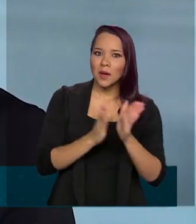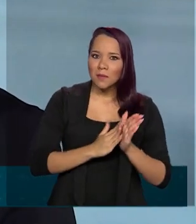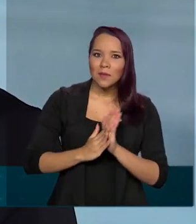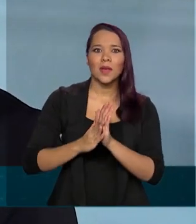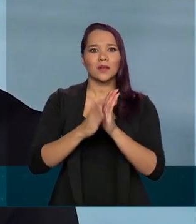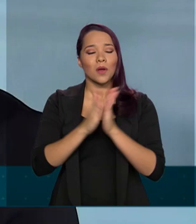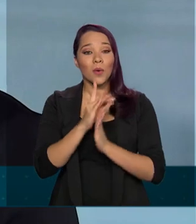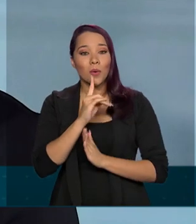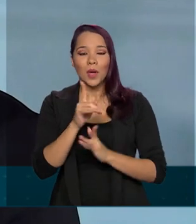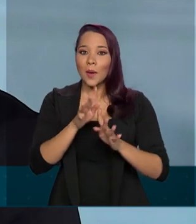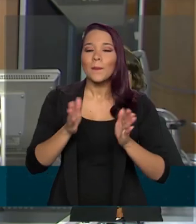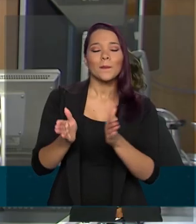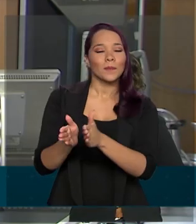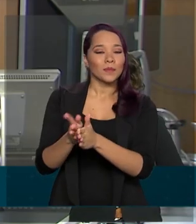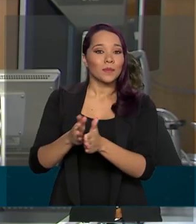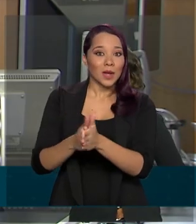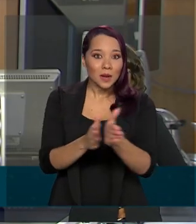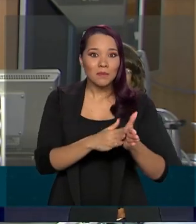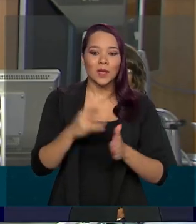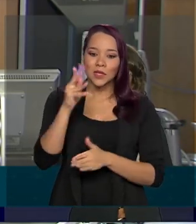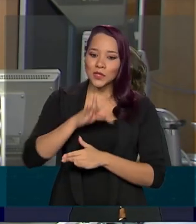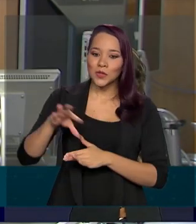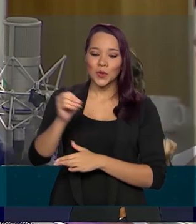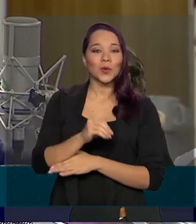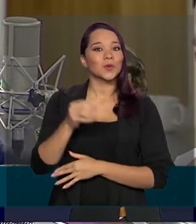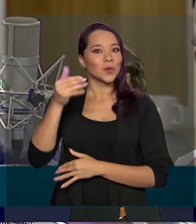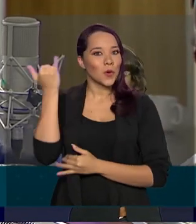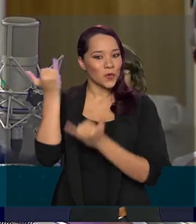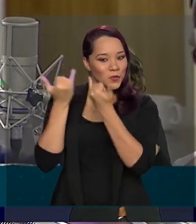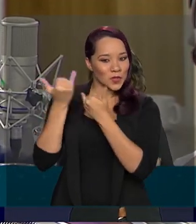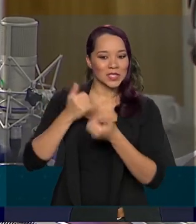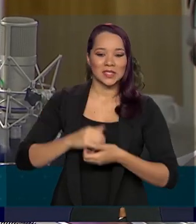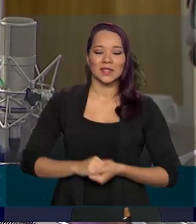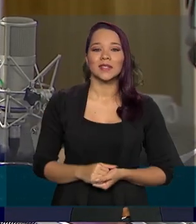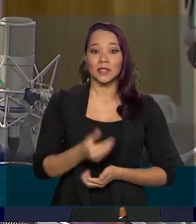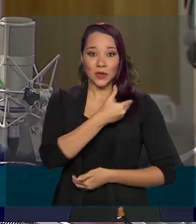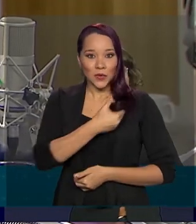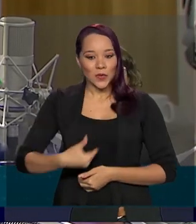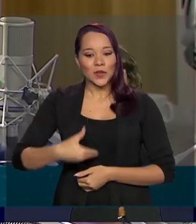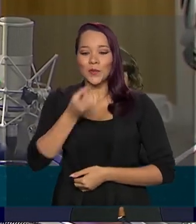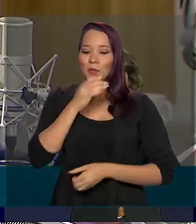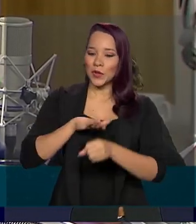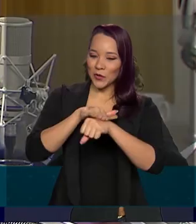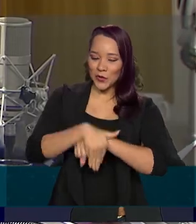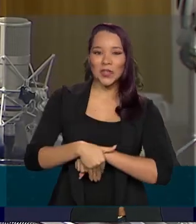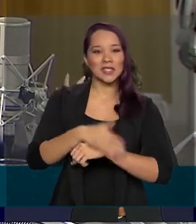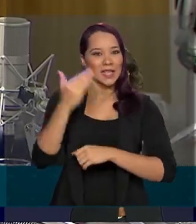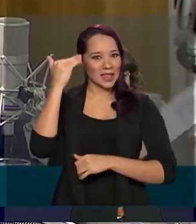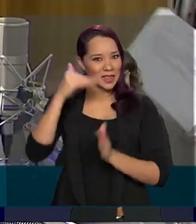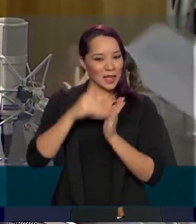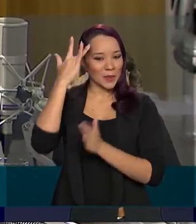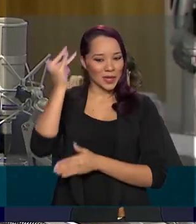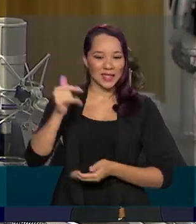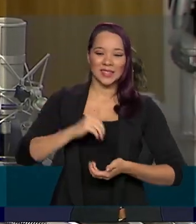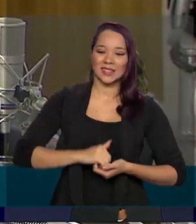parabéns a todos os ouvintes também. Essas foram as notícias do governo federal. Uma boa noite. Boa noite e até amanhã.